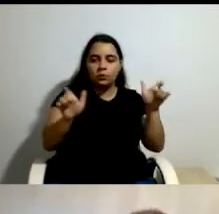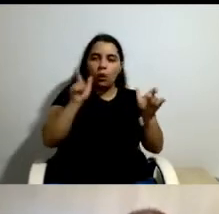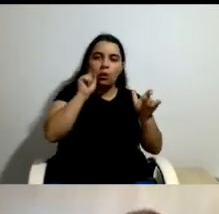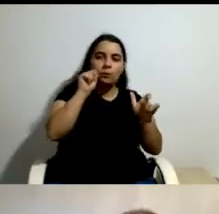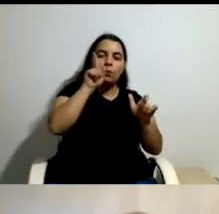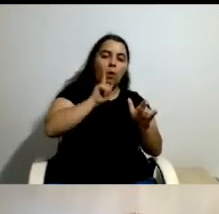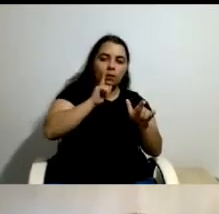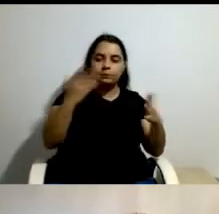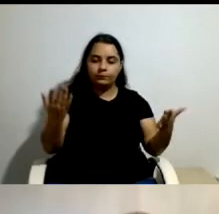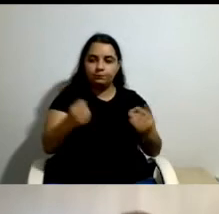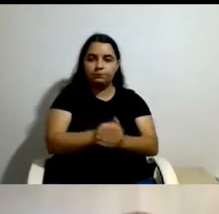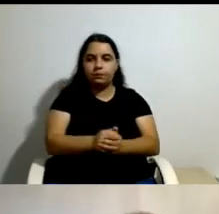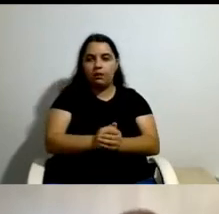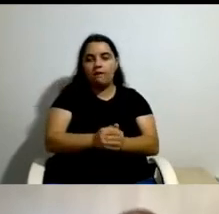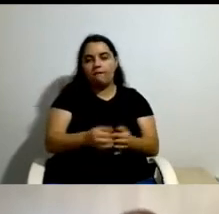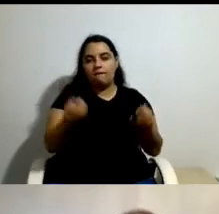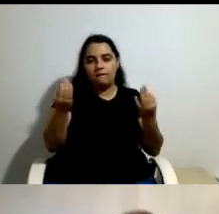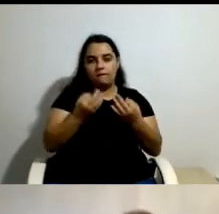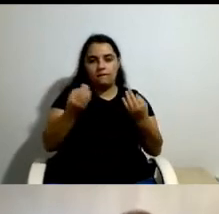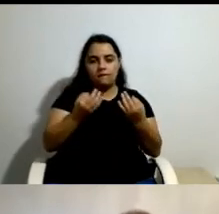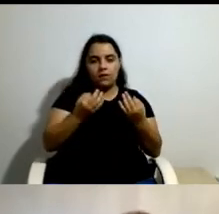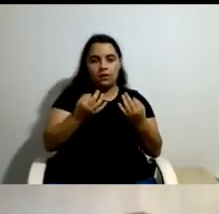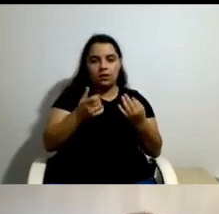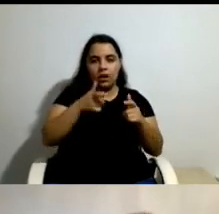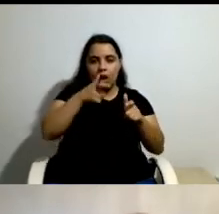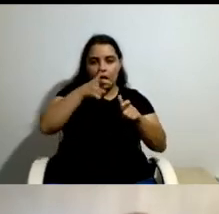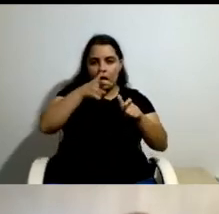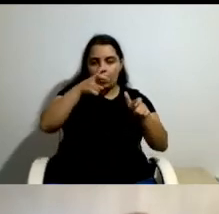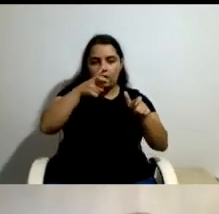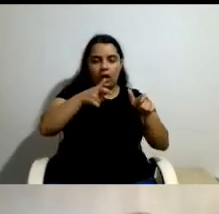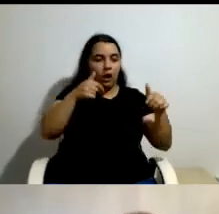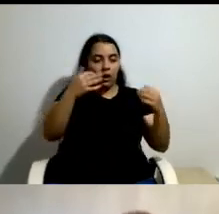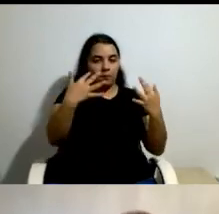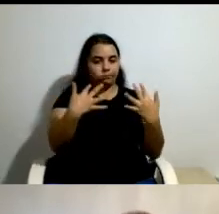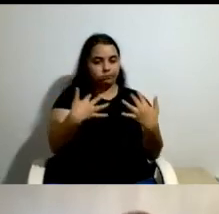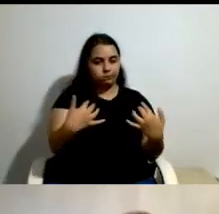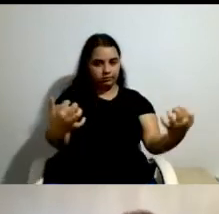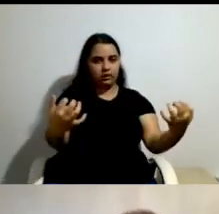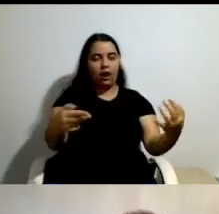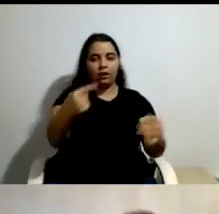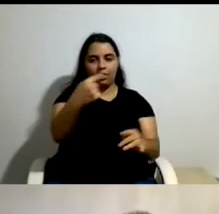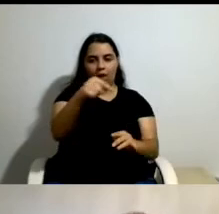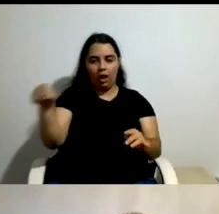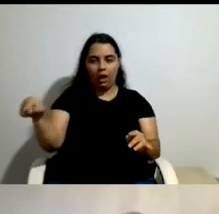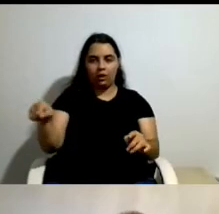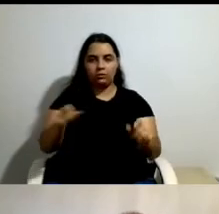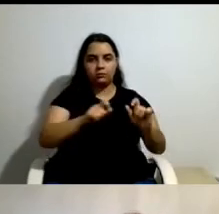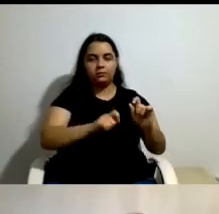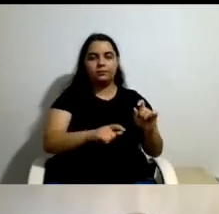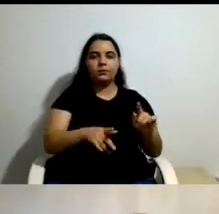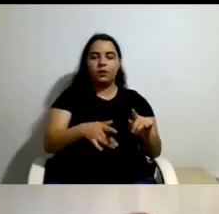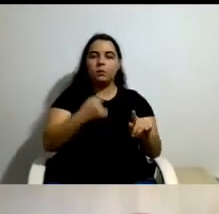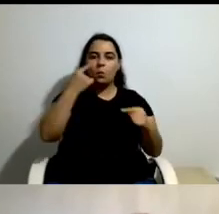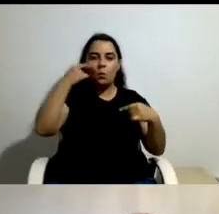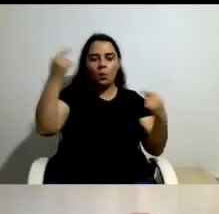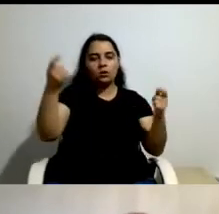existem, temos uma plateia de resistentes, o que revela que o debate está a ser interessante e